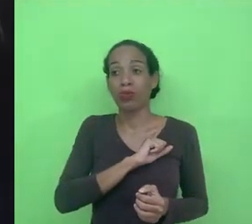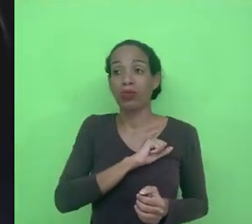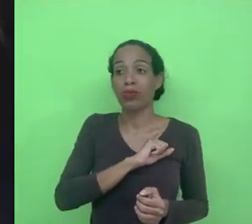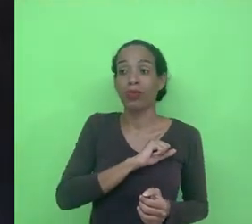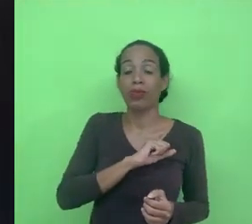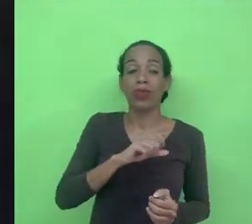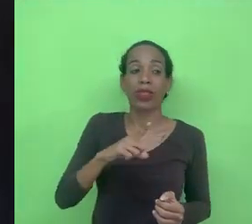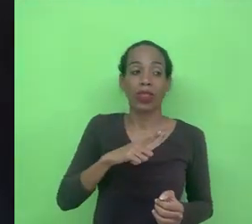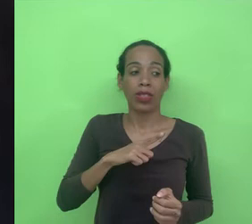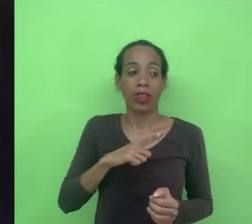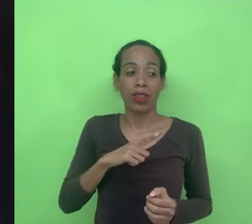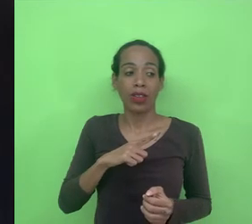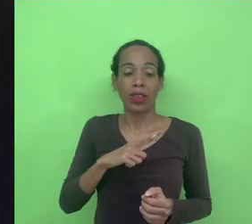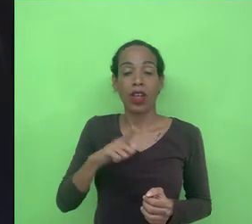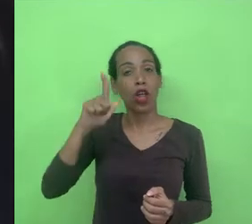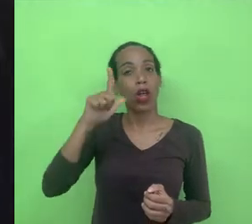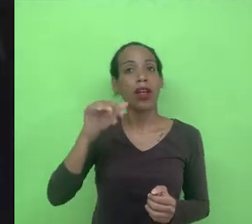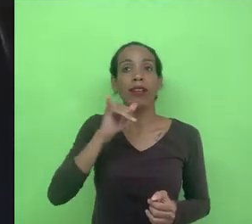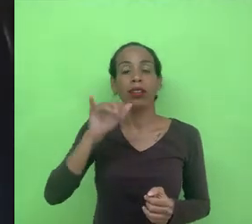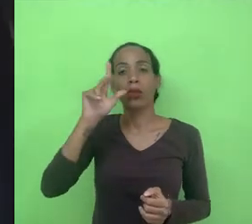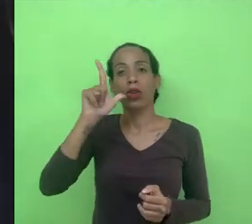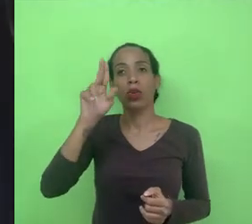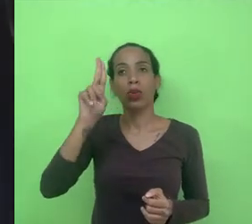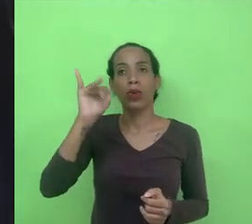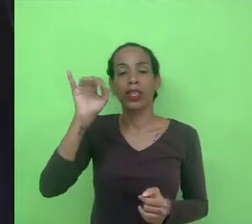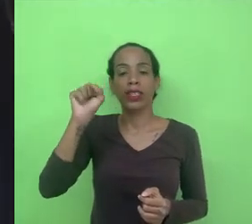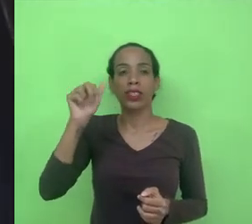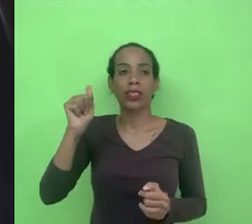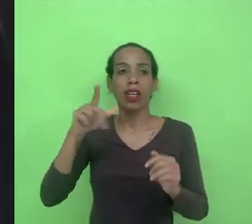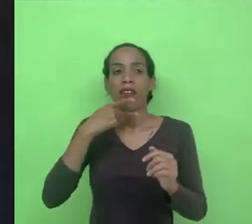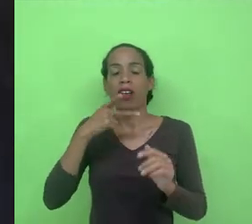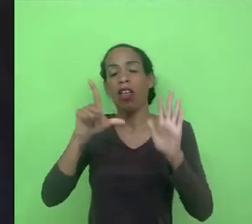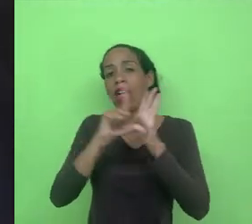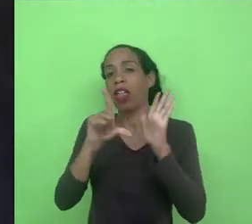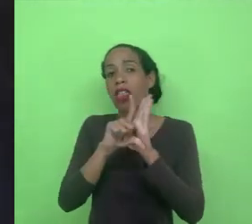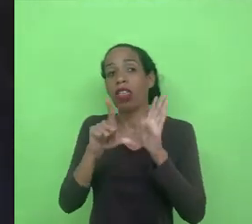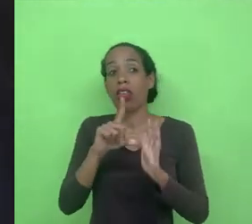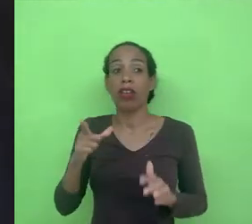a Luísa Moore por exemplo diz que a lei ela tenta ir muito